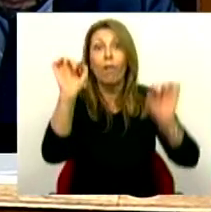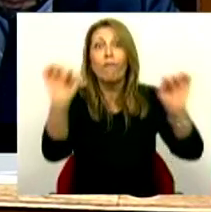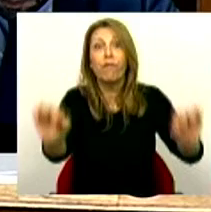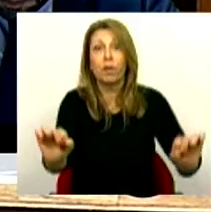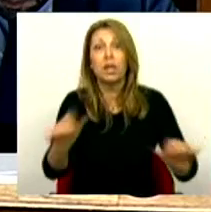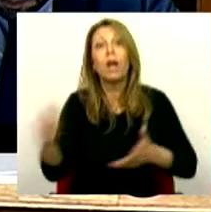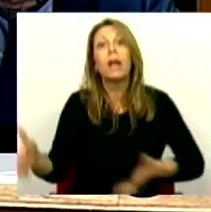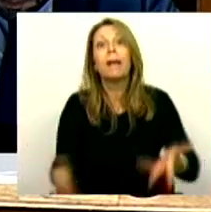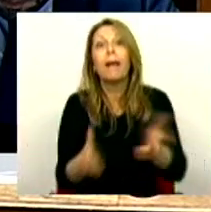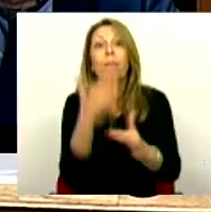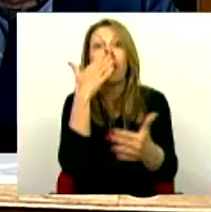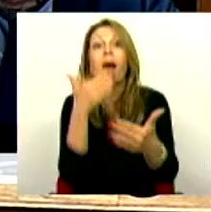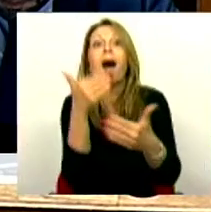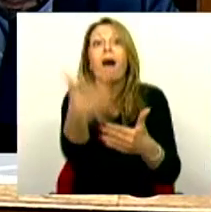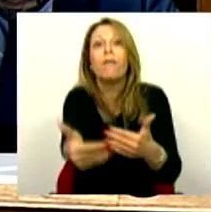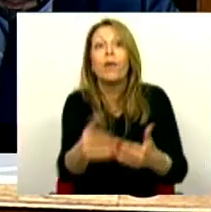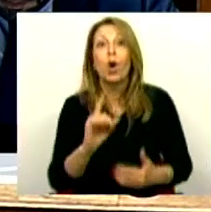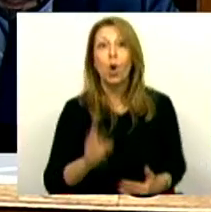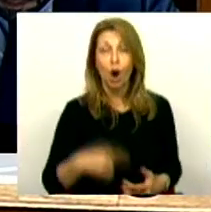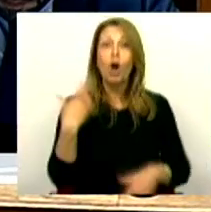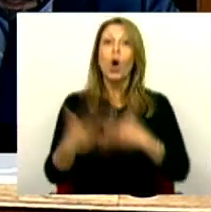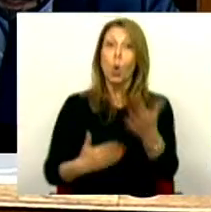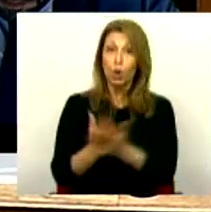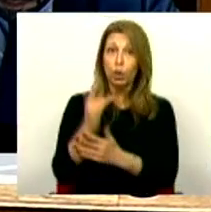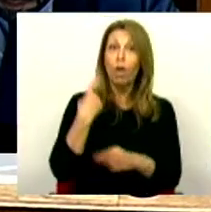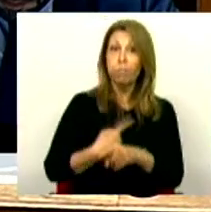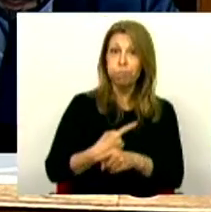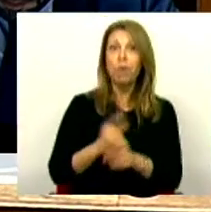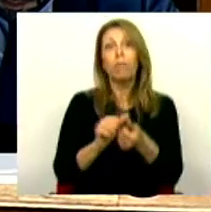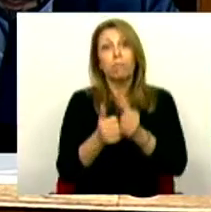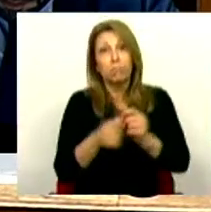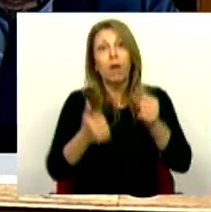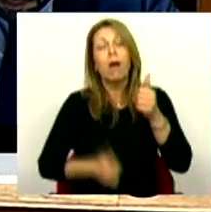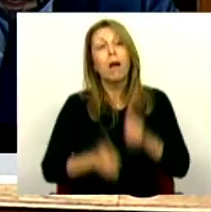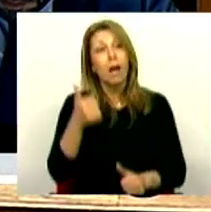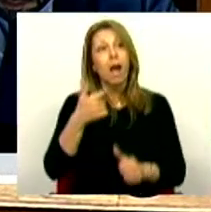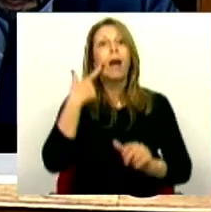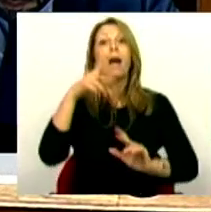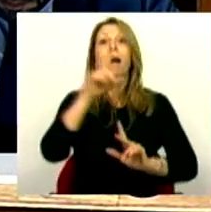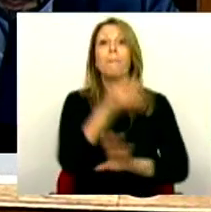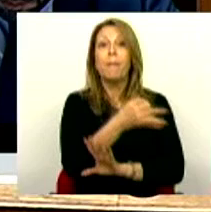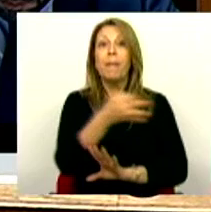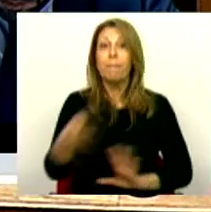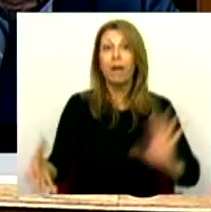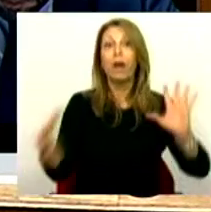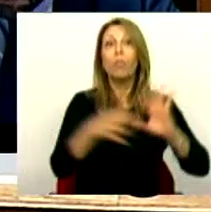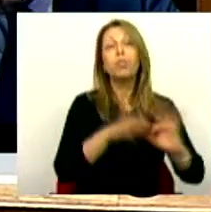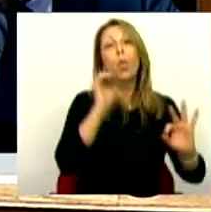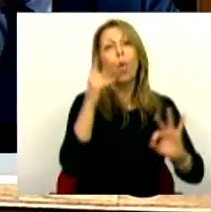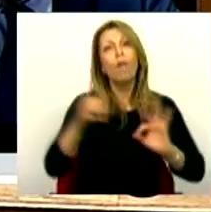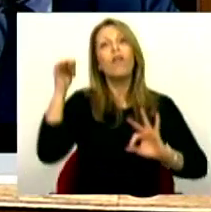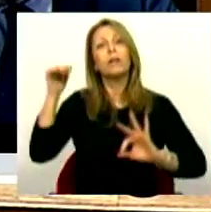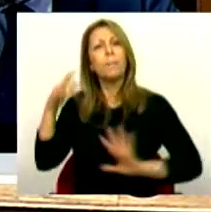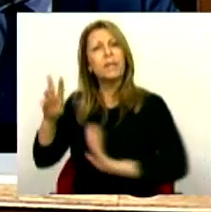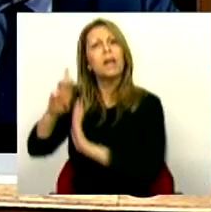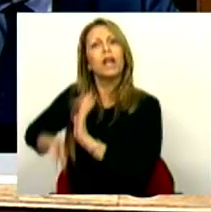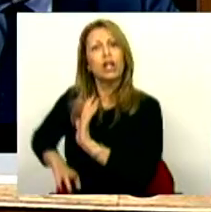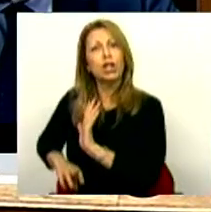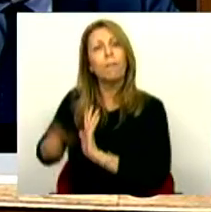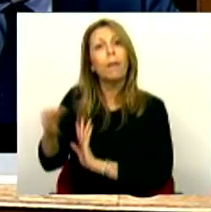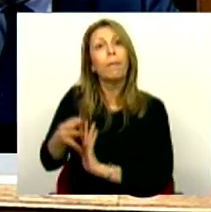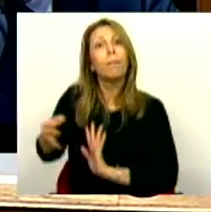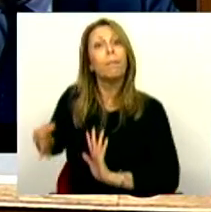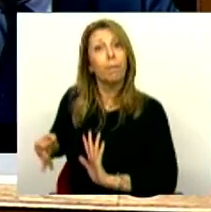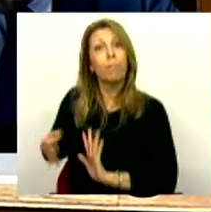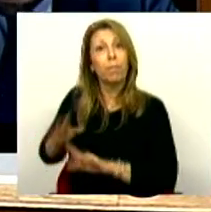jurídico em matéria de PPPs ou simplesmente voltar atrás a um regime originário que criou problemas que impedem determinado tipo